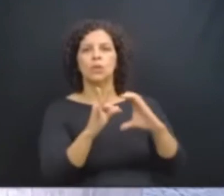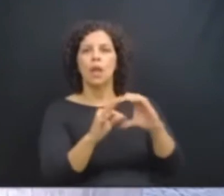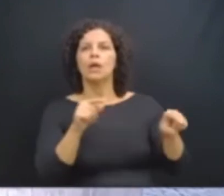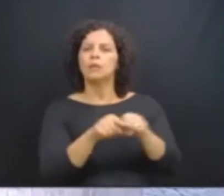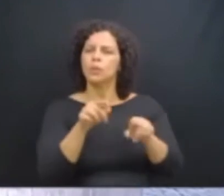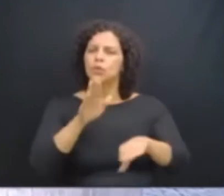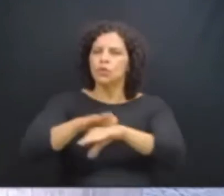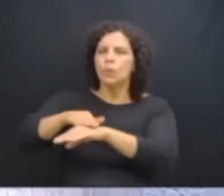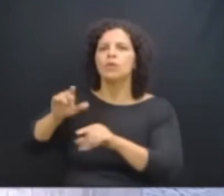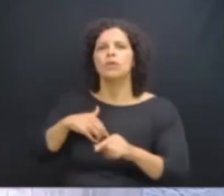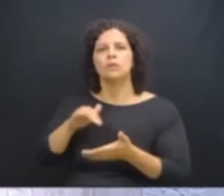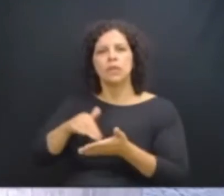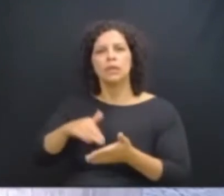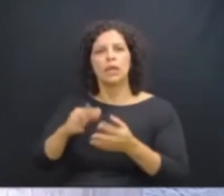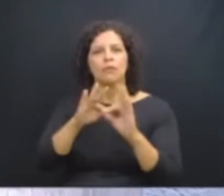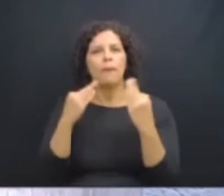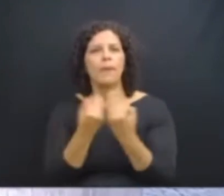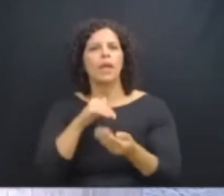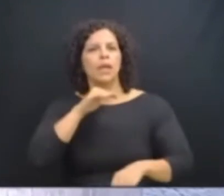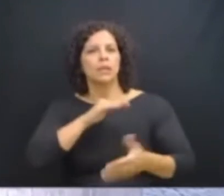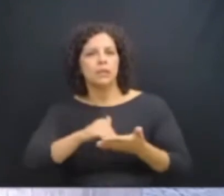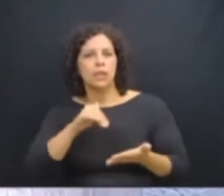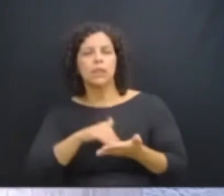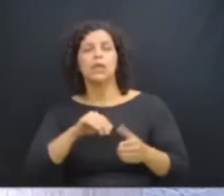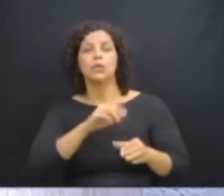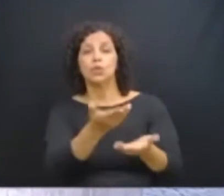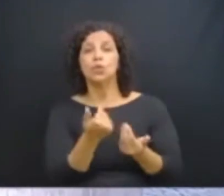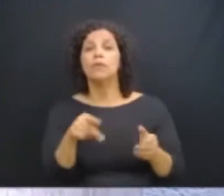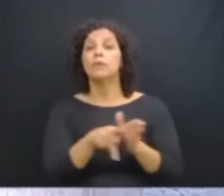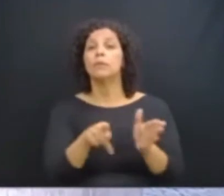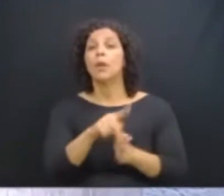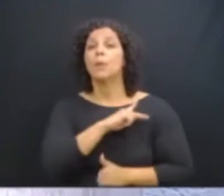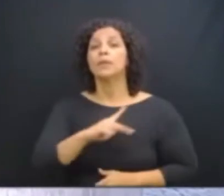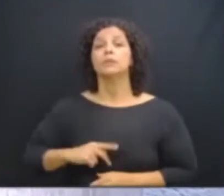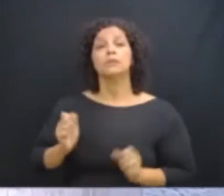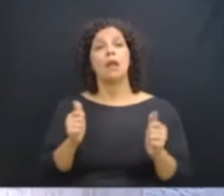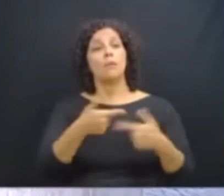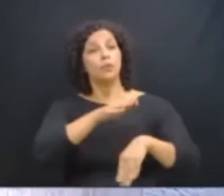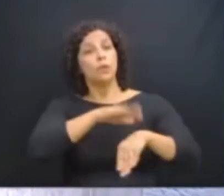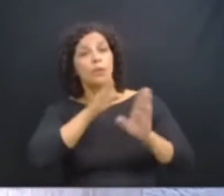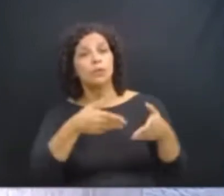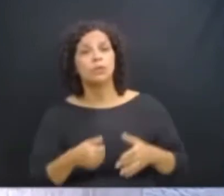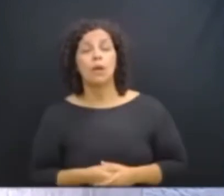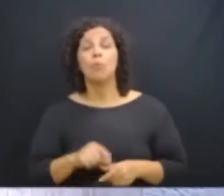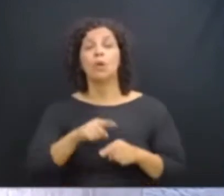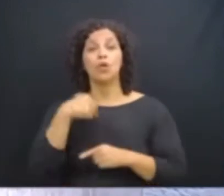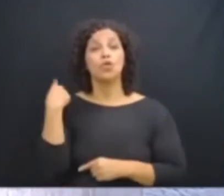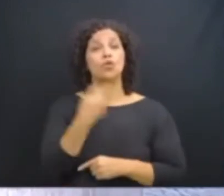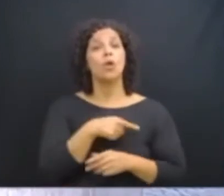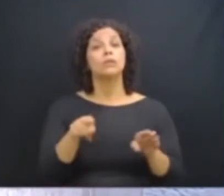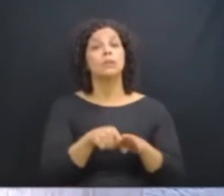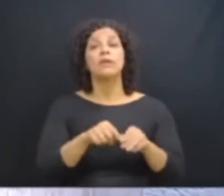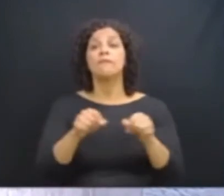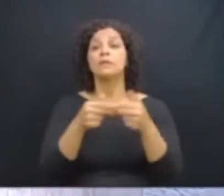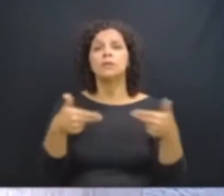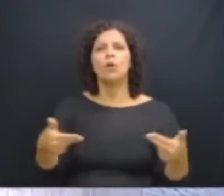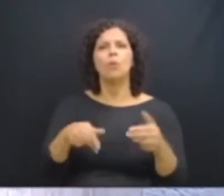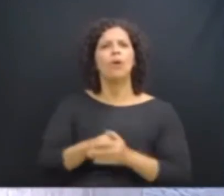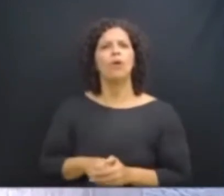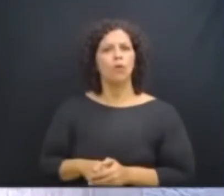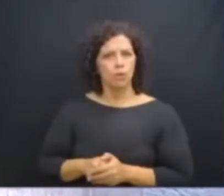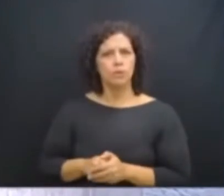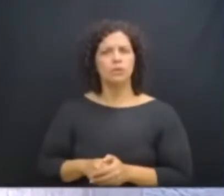o secretário da Família, o secretário da Juventude e o presidente da Assembleia Legislativa, para que tomem providências,